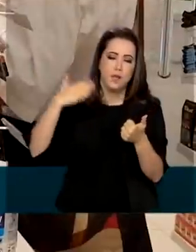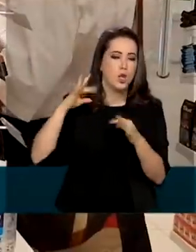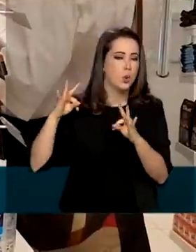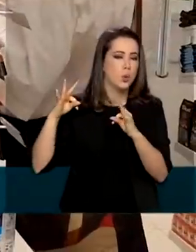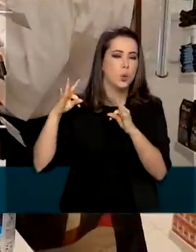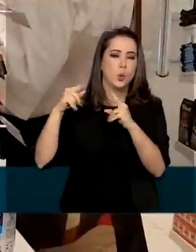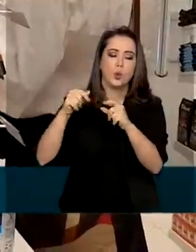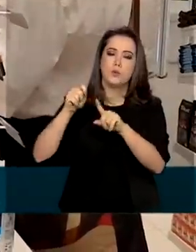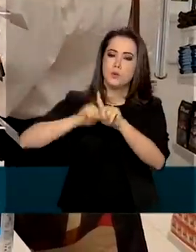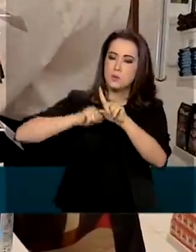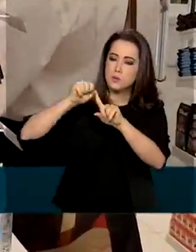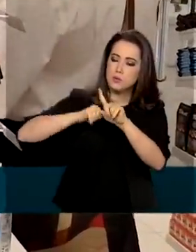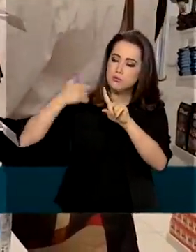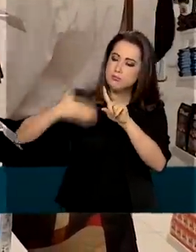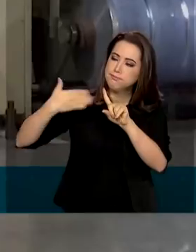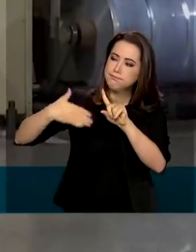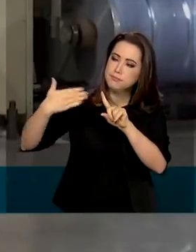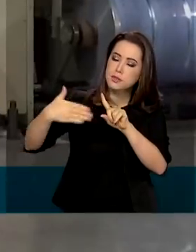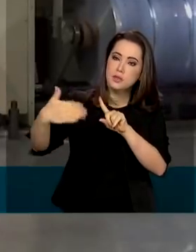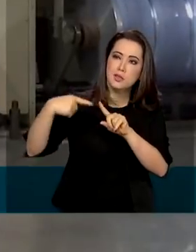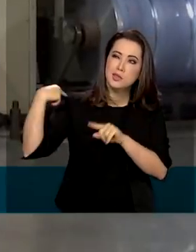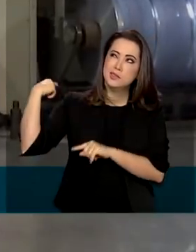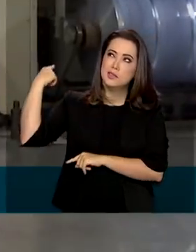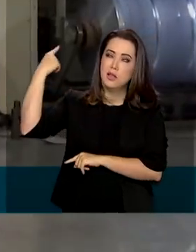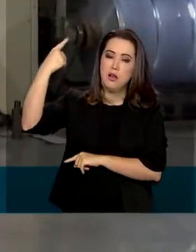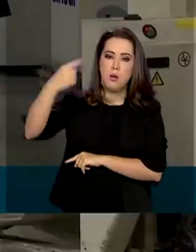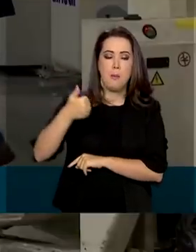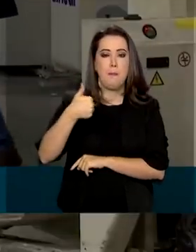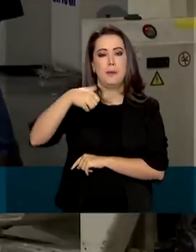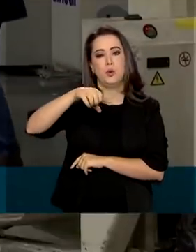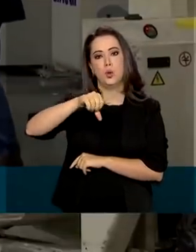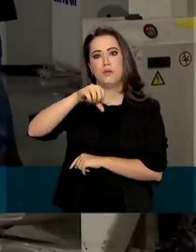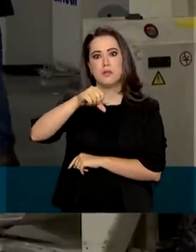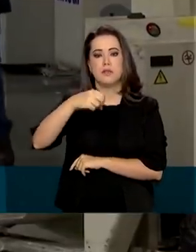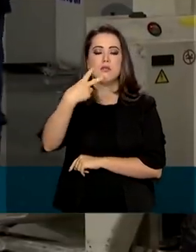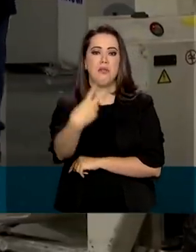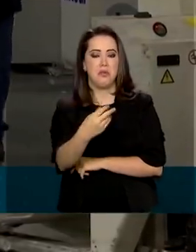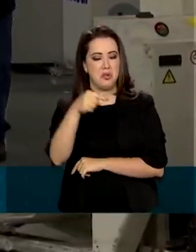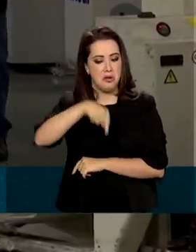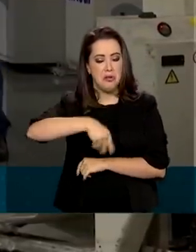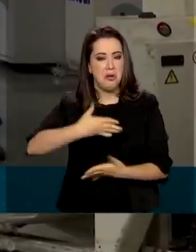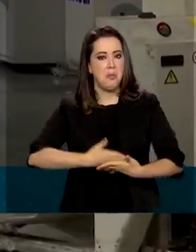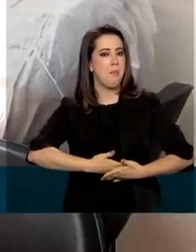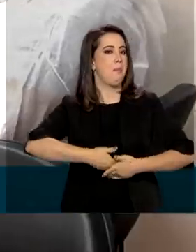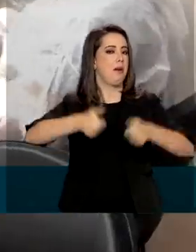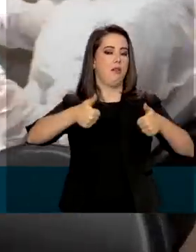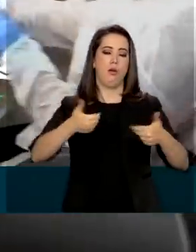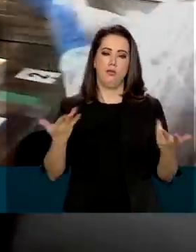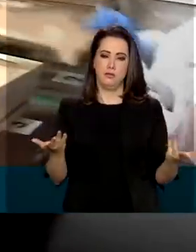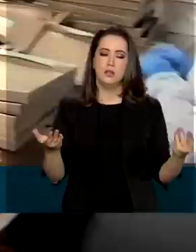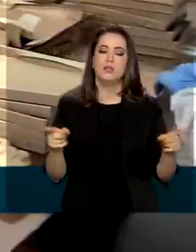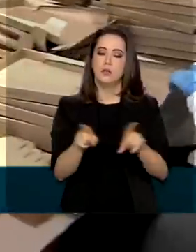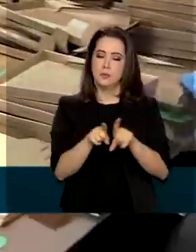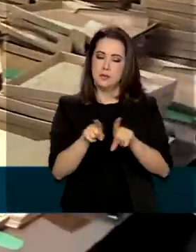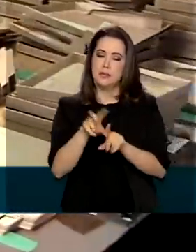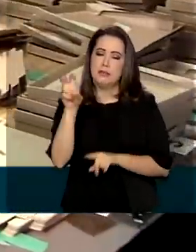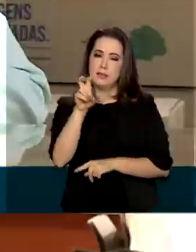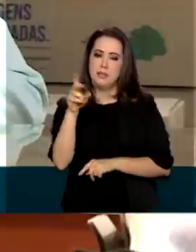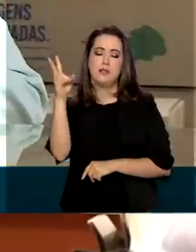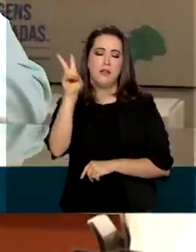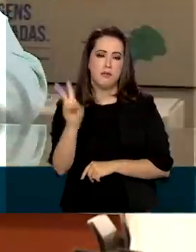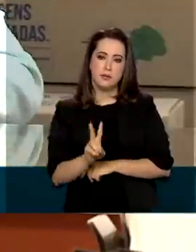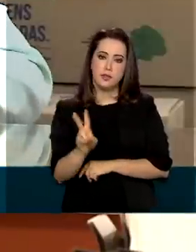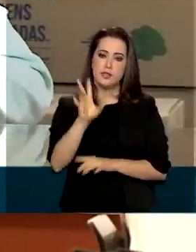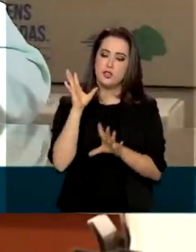todos os meses da série histórica iniciada em 1992, foi o quinto mês consecutivo